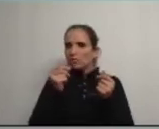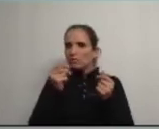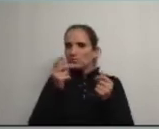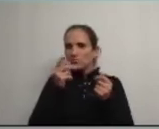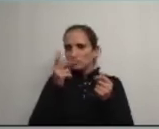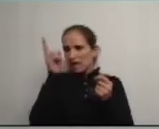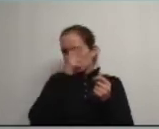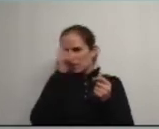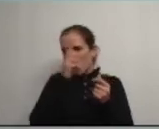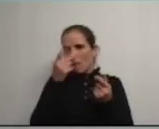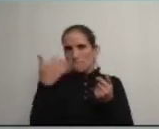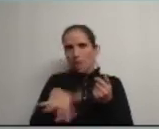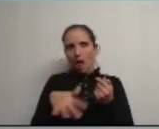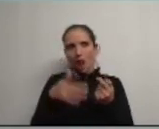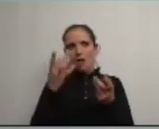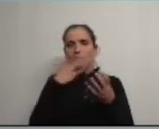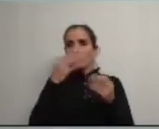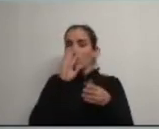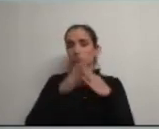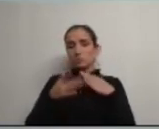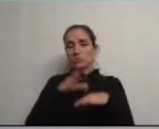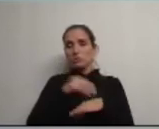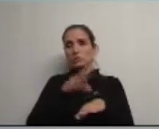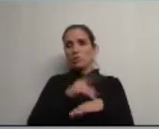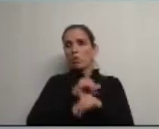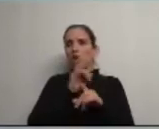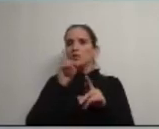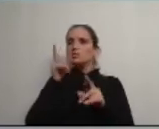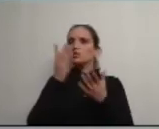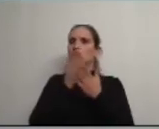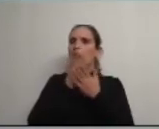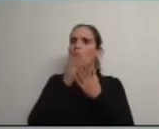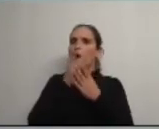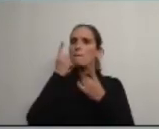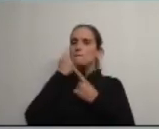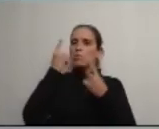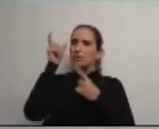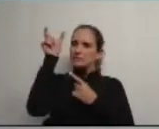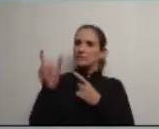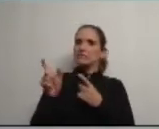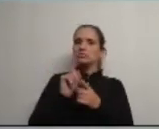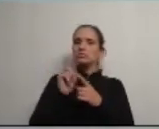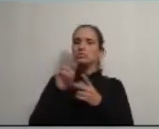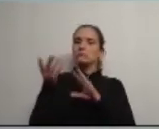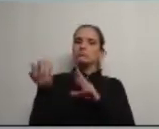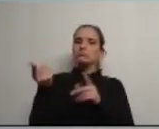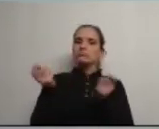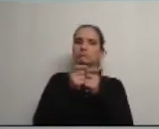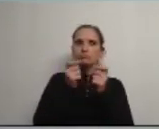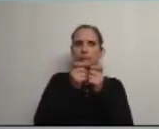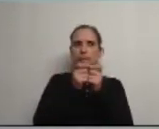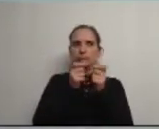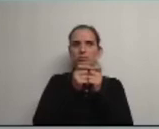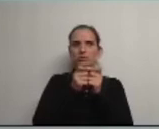aconteceu na Suécia que deixou de tratar a escola pública da forma que a tratava e levou-a para a proximidade